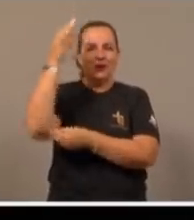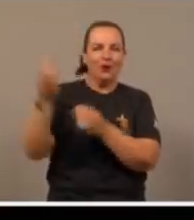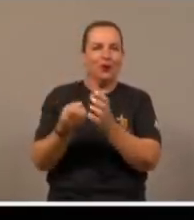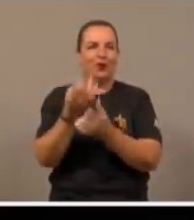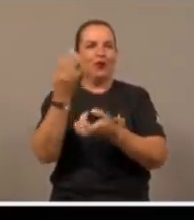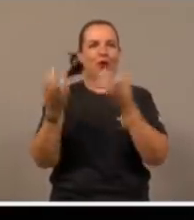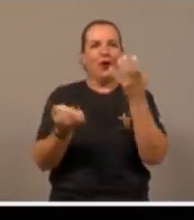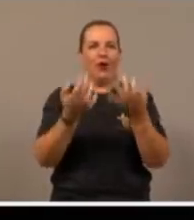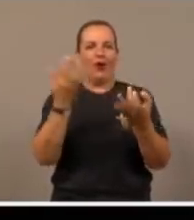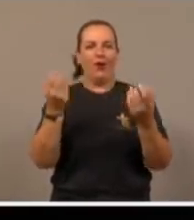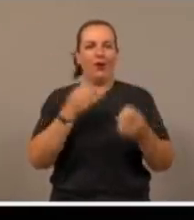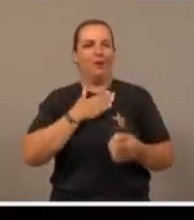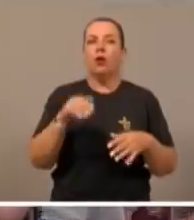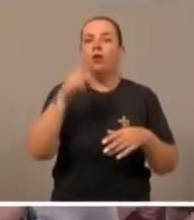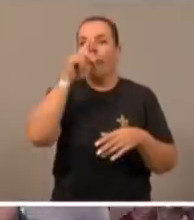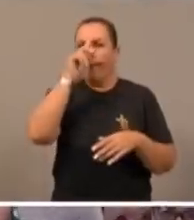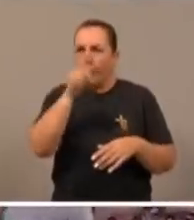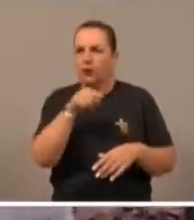queridos irmãos,